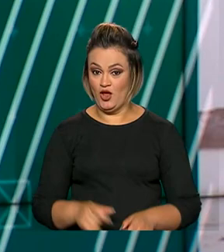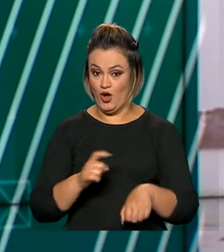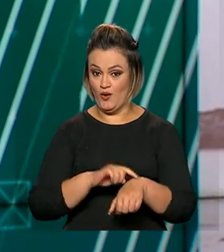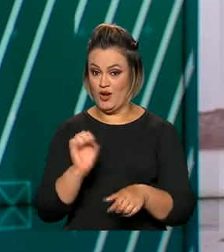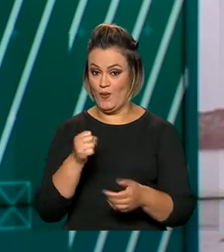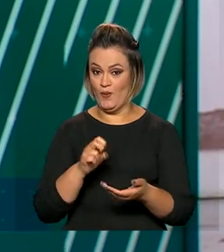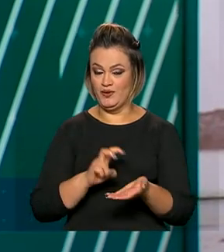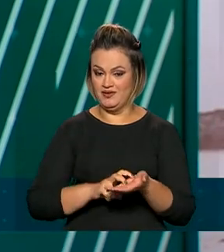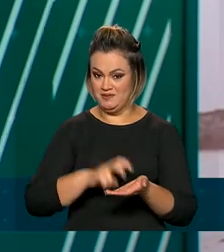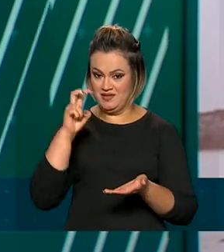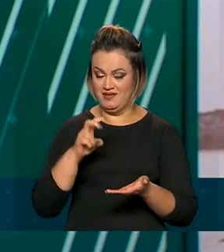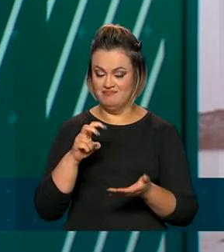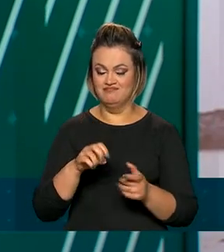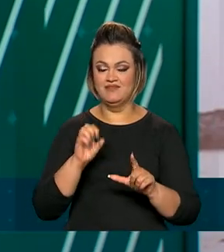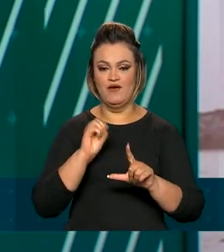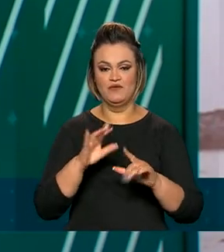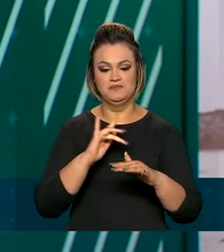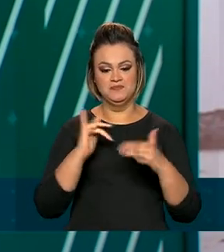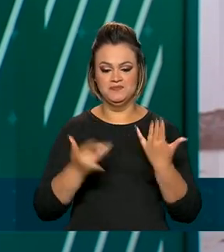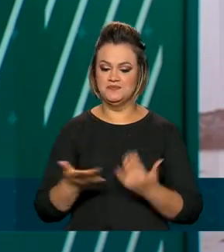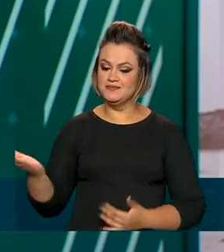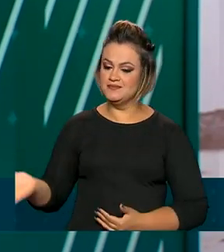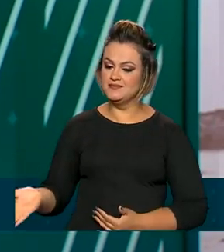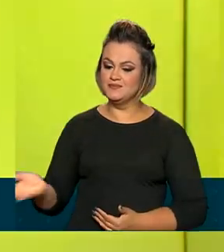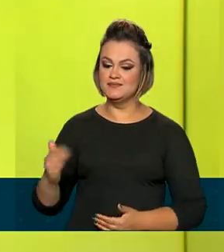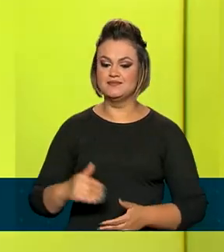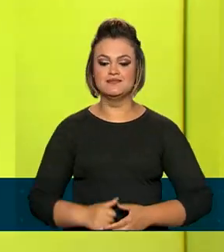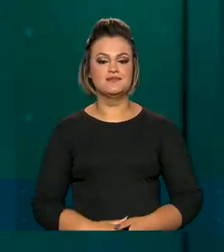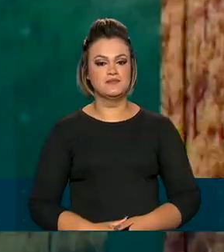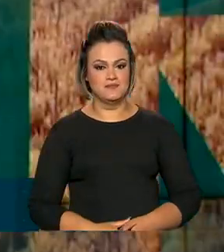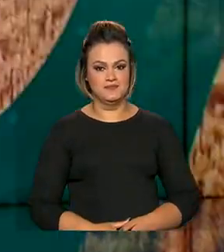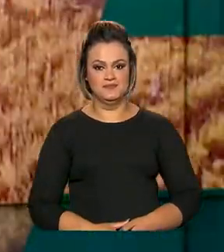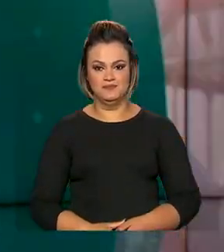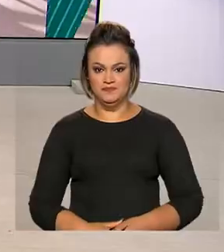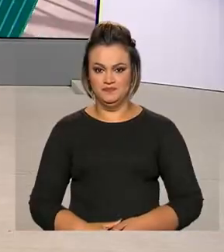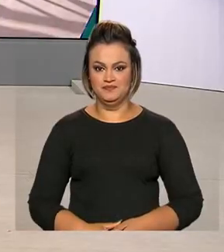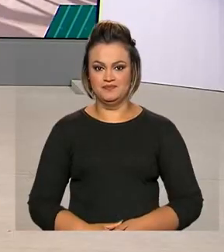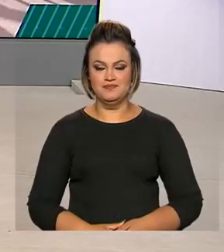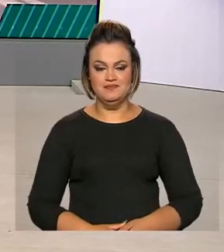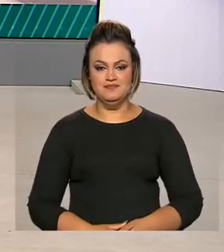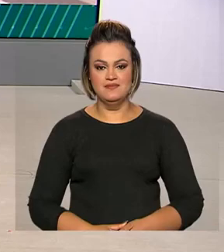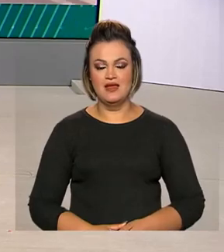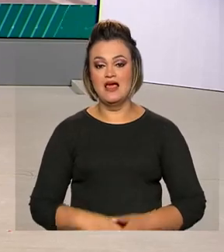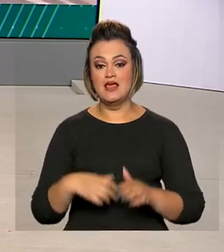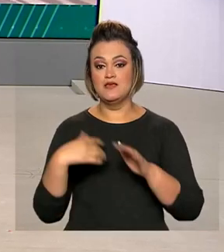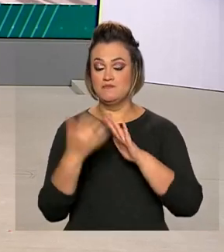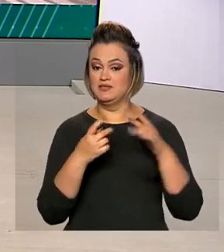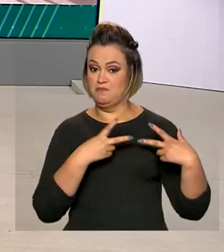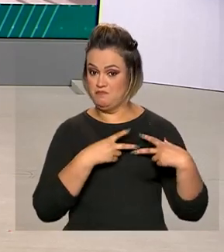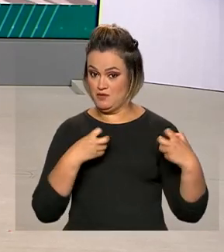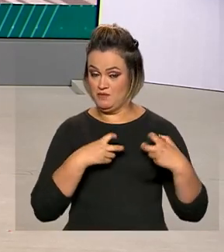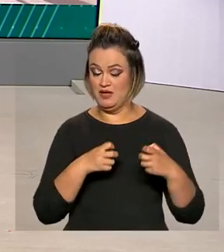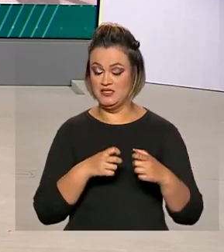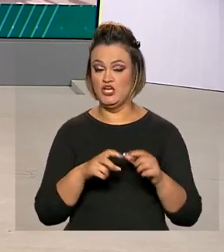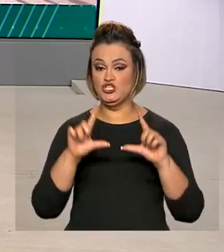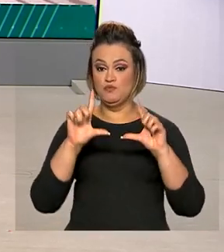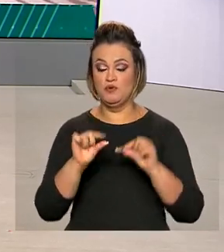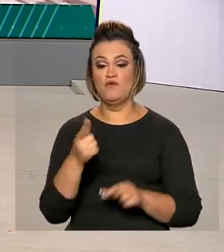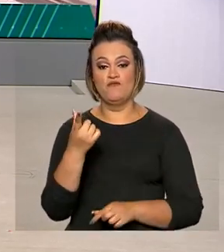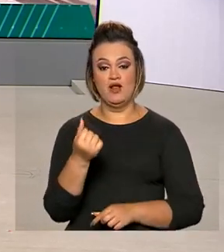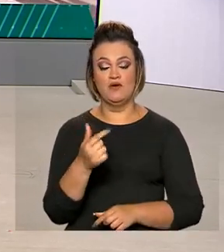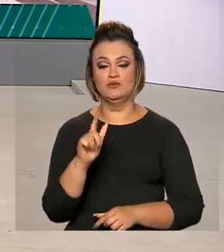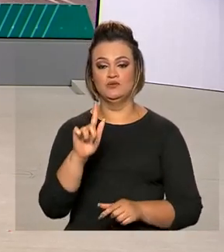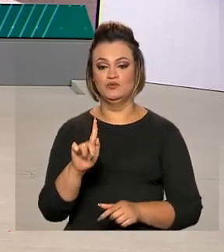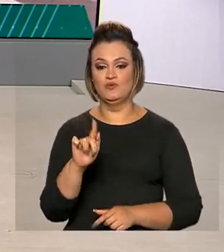Oito horas da manhã, estamos ao vivo também pelas redes sociais. A Petrobras reduziu hoje o preço do